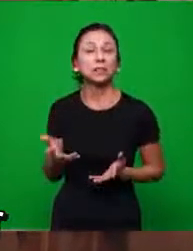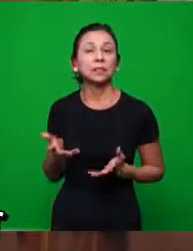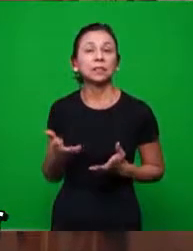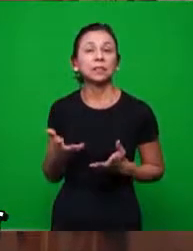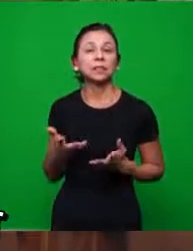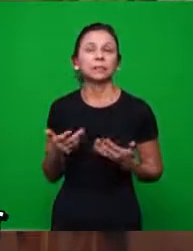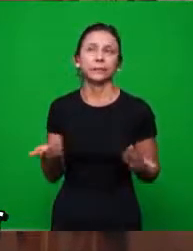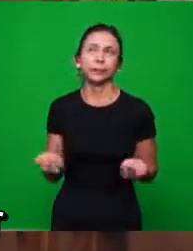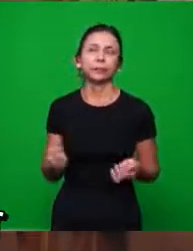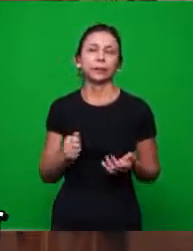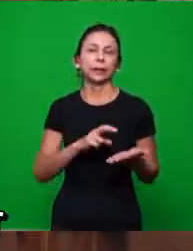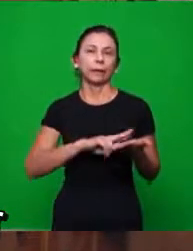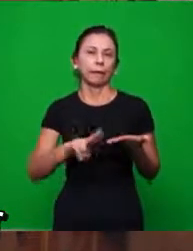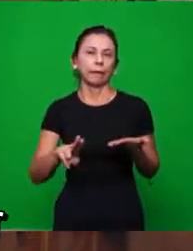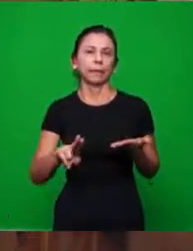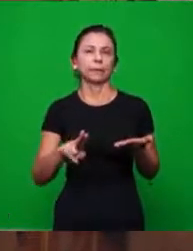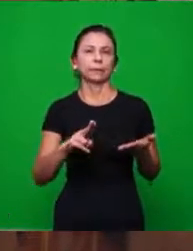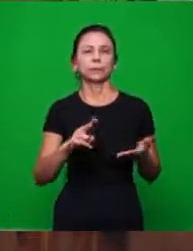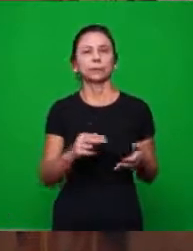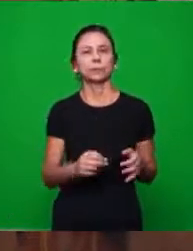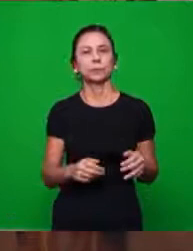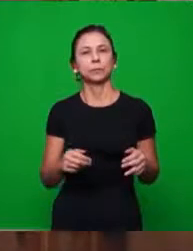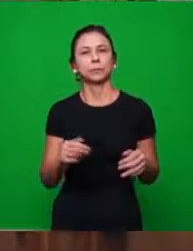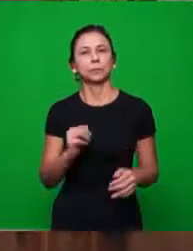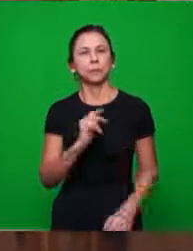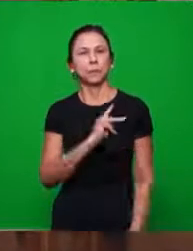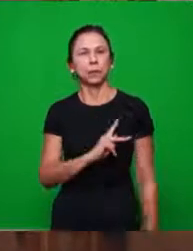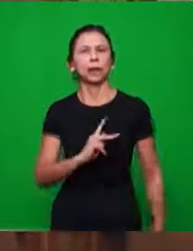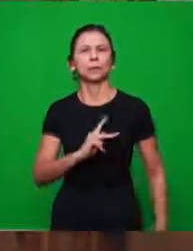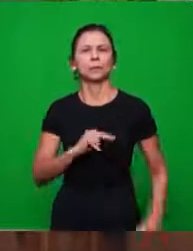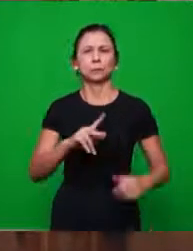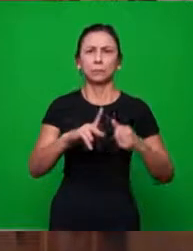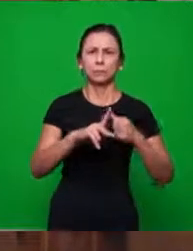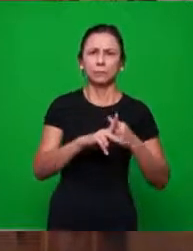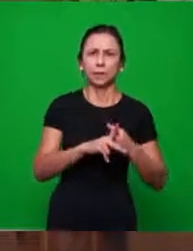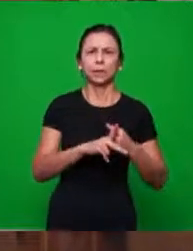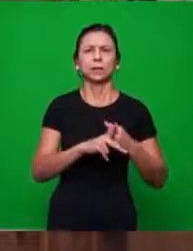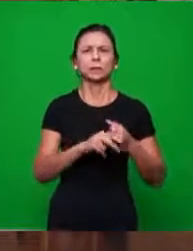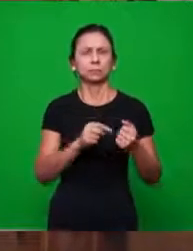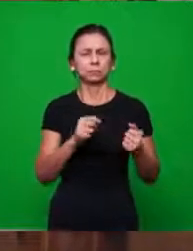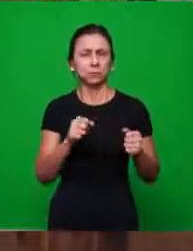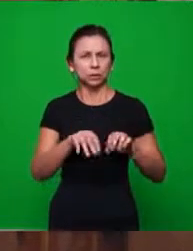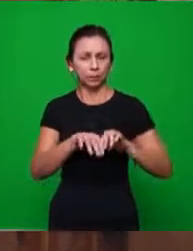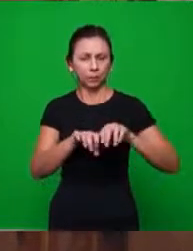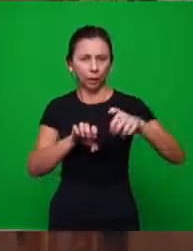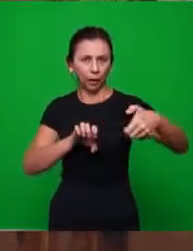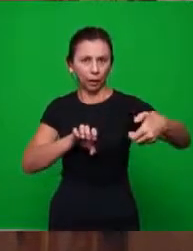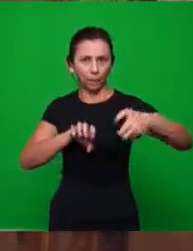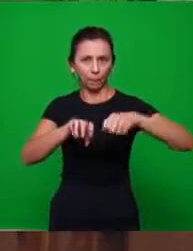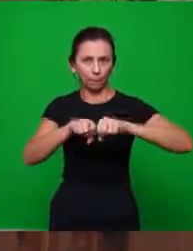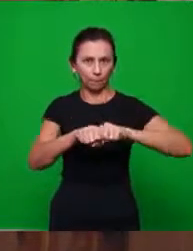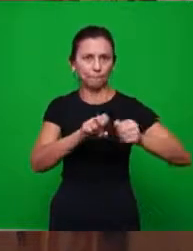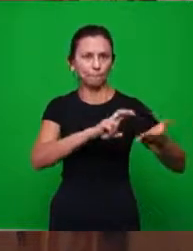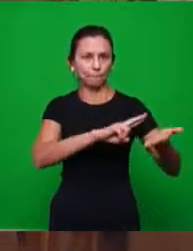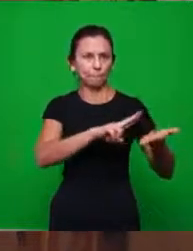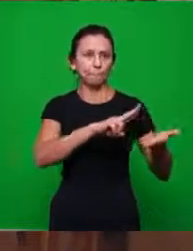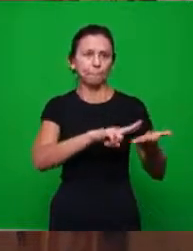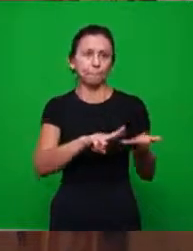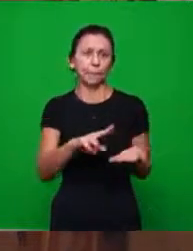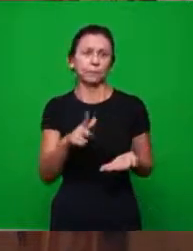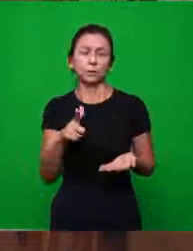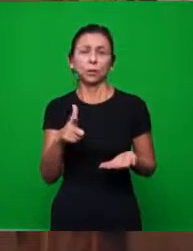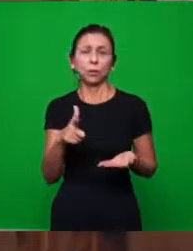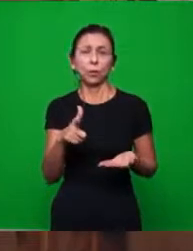epístolas, Paulo escreve, Pedro escreve, mas elas não estavam à disposição do povo naquela época, mesmo porque não havia